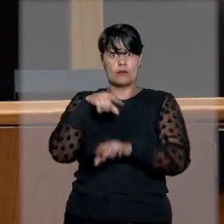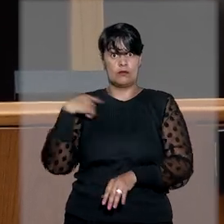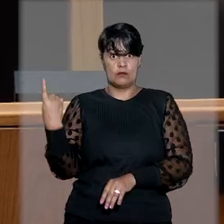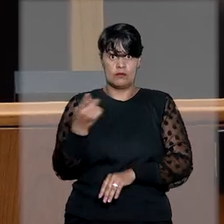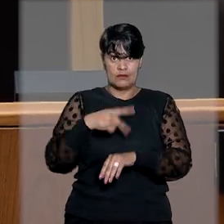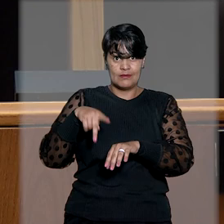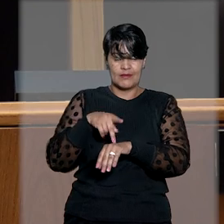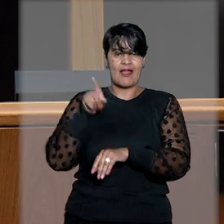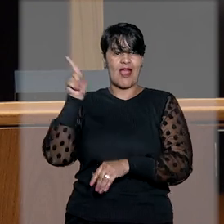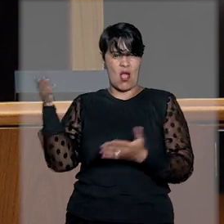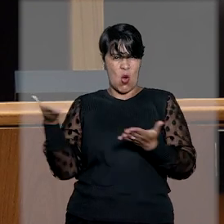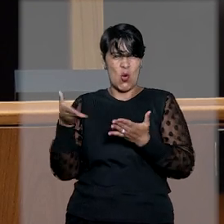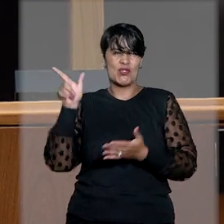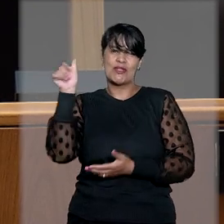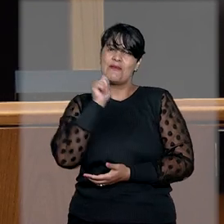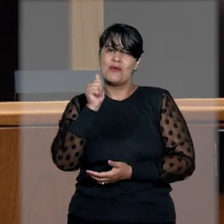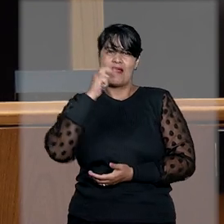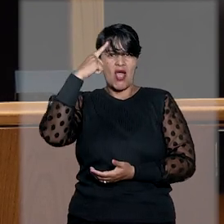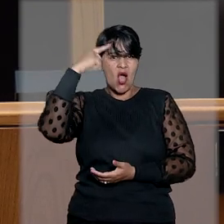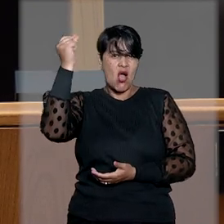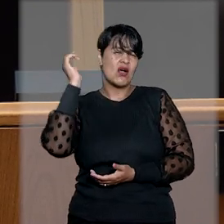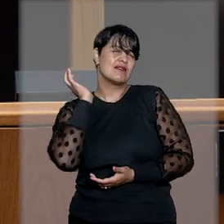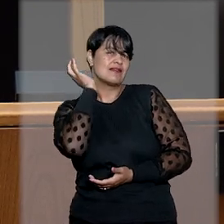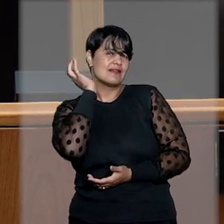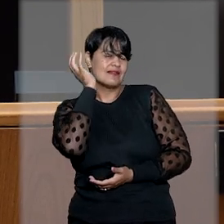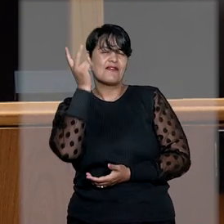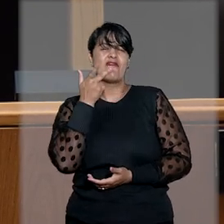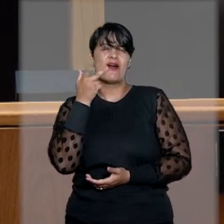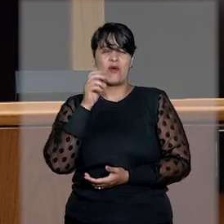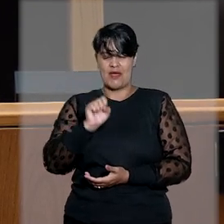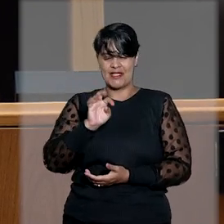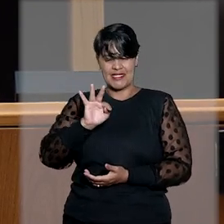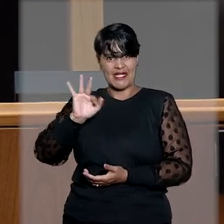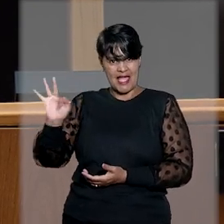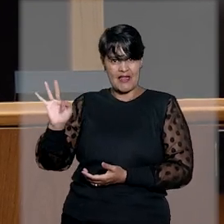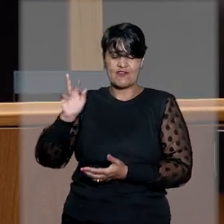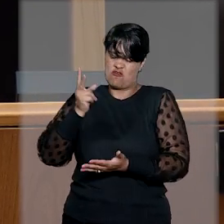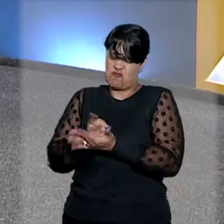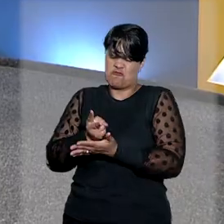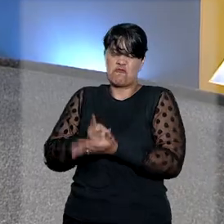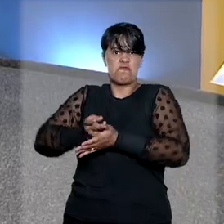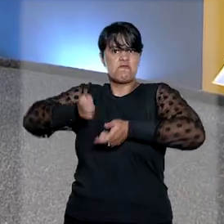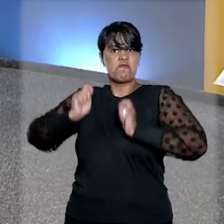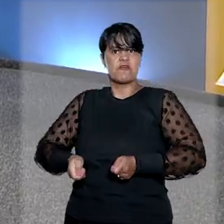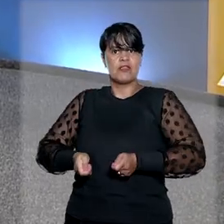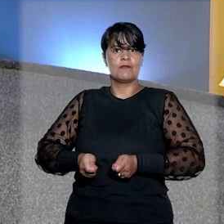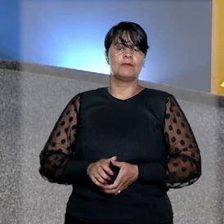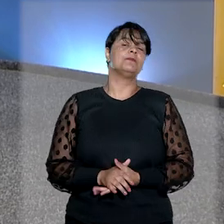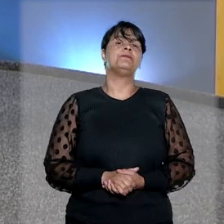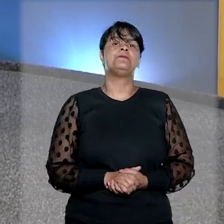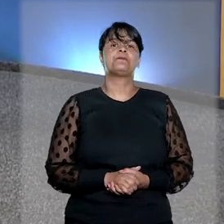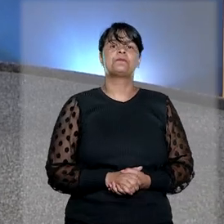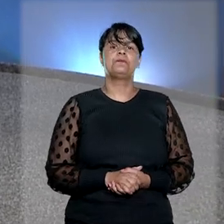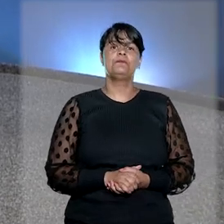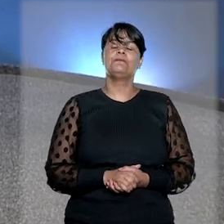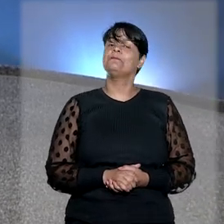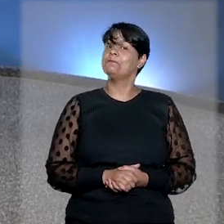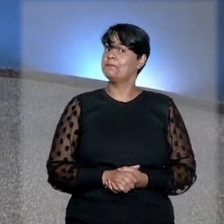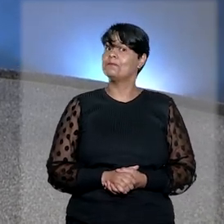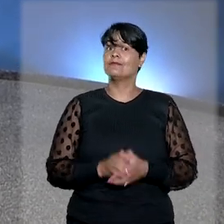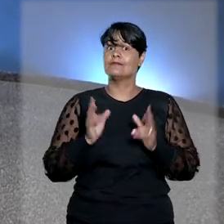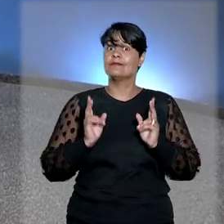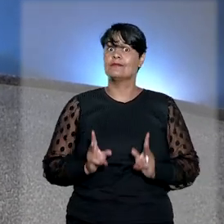disse a ministra Rosa, hoje no Supremo Tribunal Federal, segue inabalada. E seguimos com a